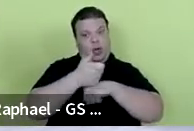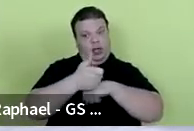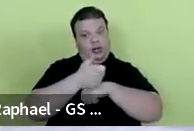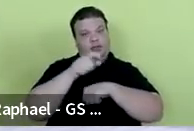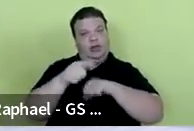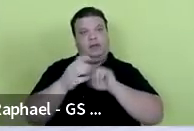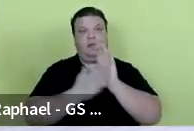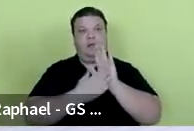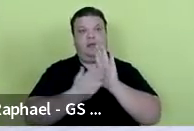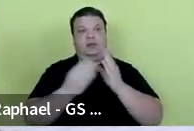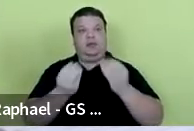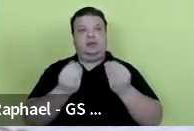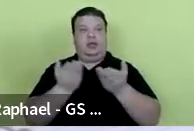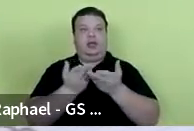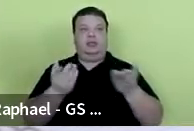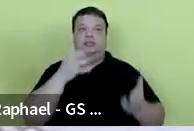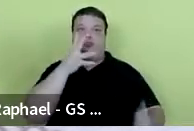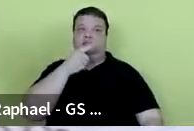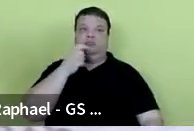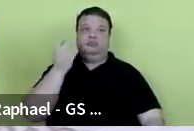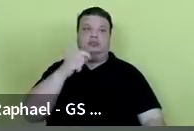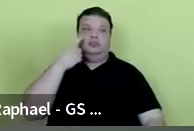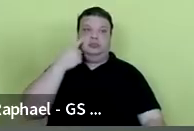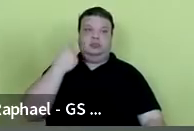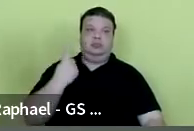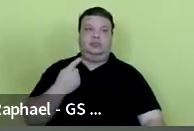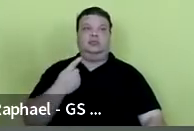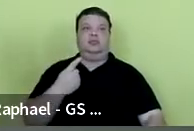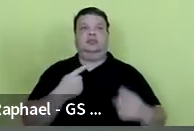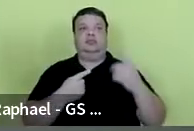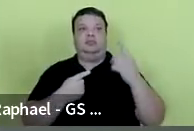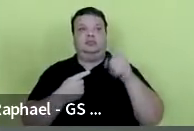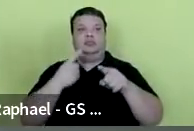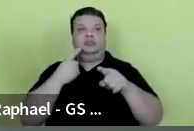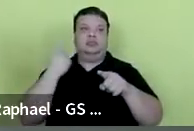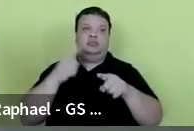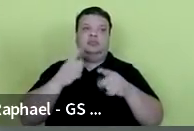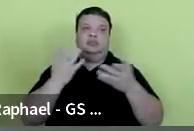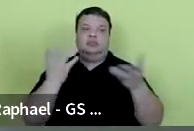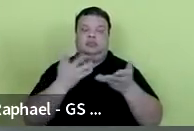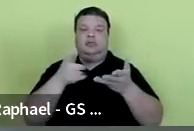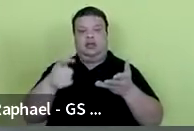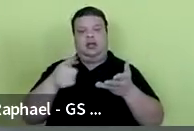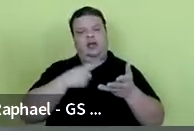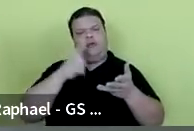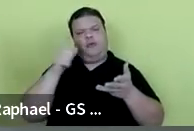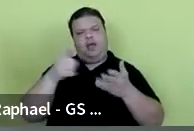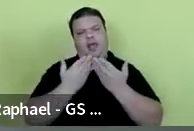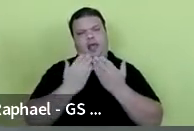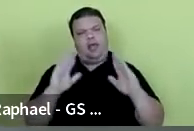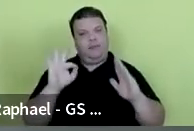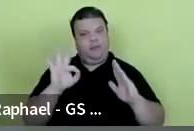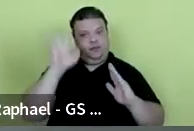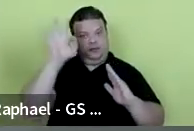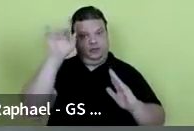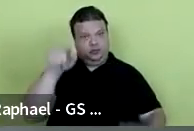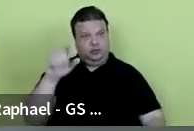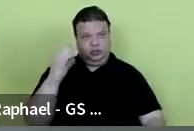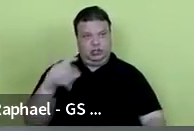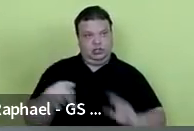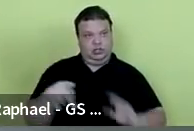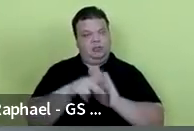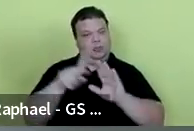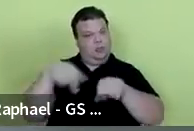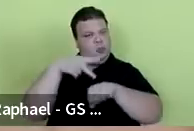propostas de projetos de pesquisa em fase inicial, que tradicionalmente abrem portas para os futuros cientistas do país.